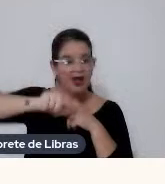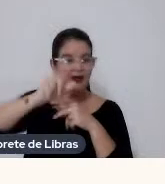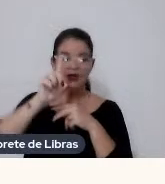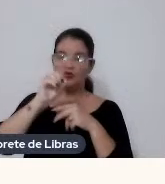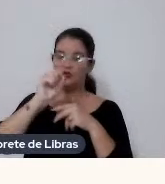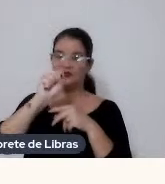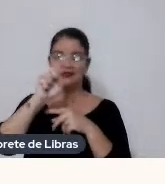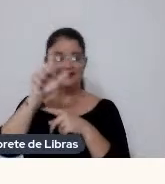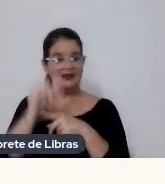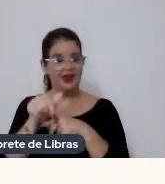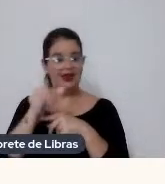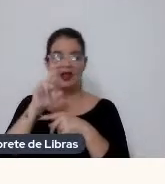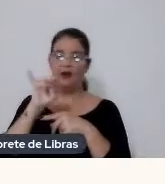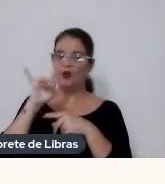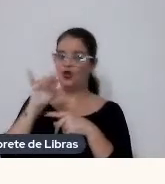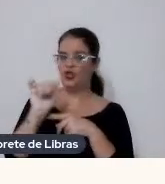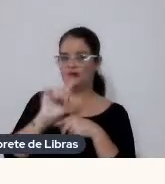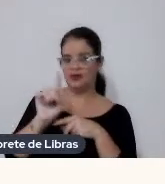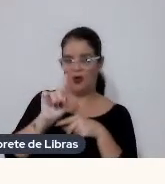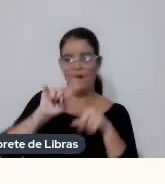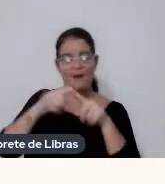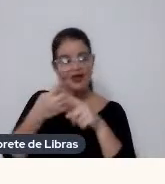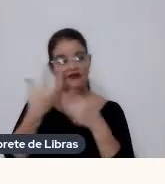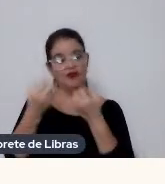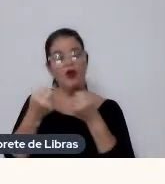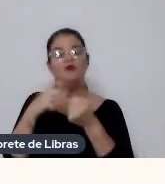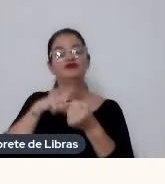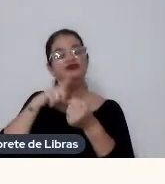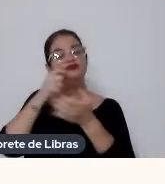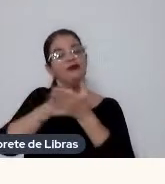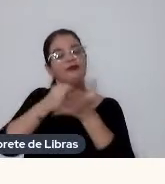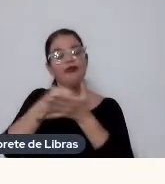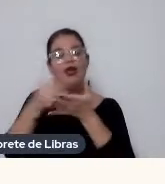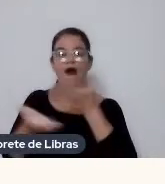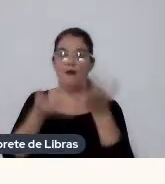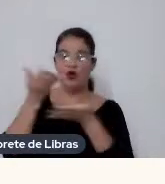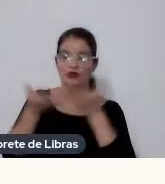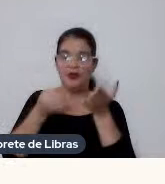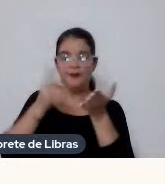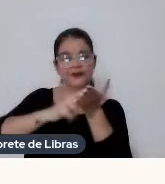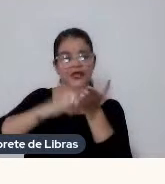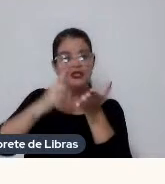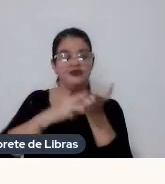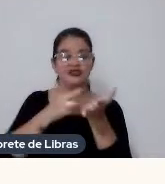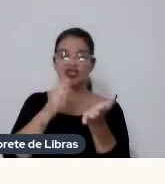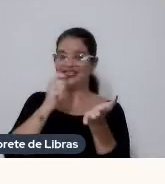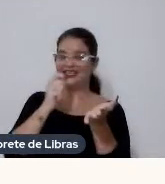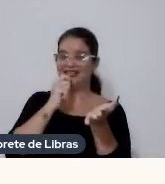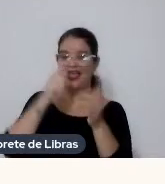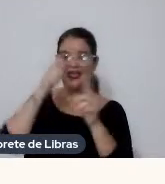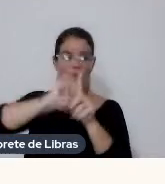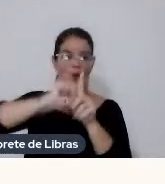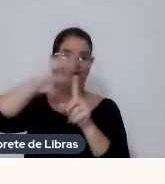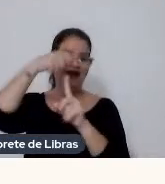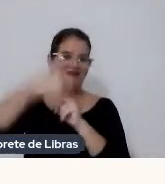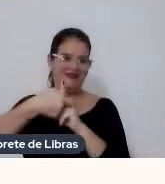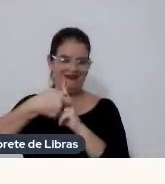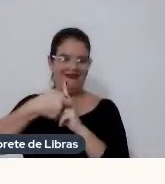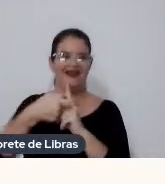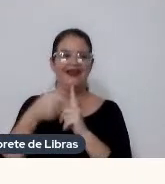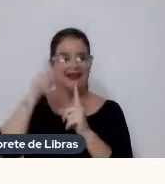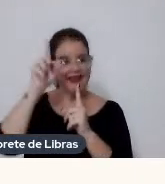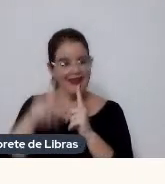Rebordosa E vamos tentar abordar A revista Chiclete com Banana Que é